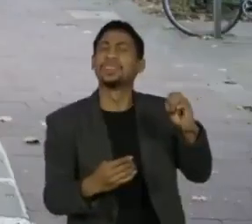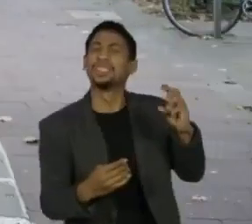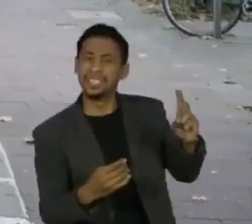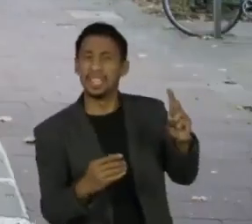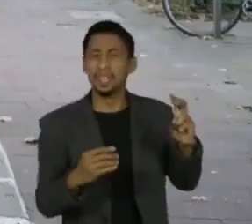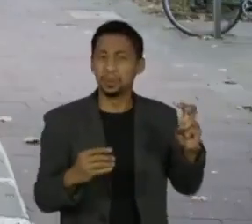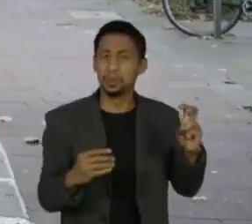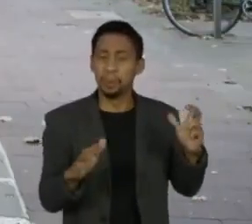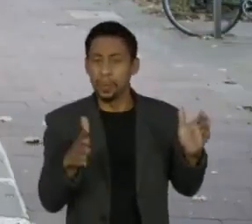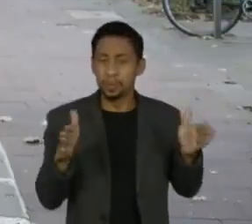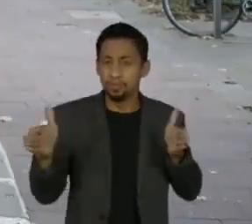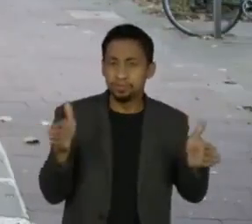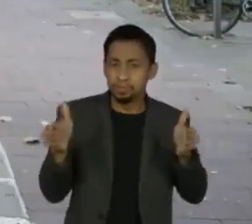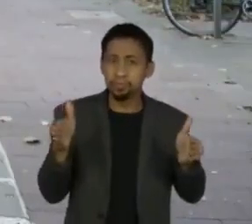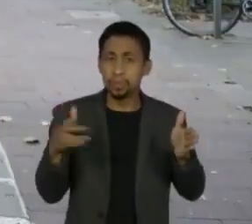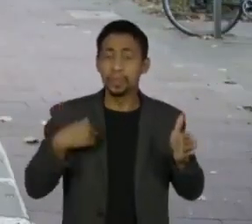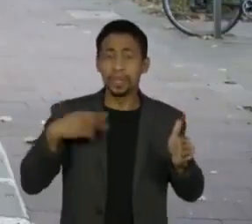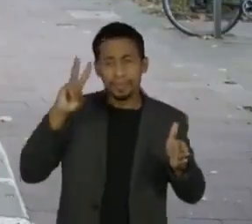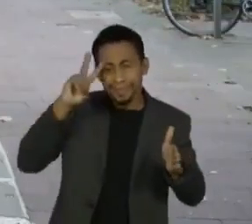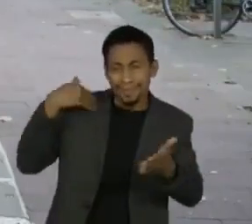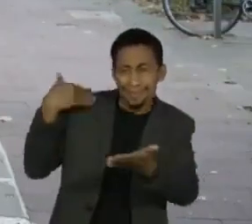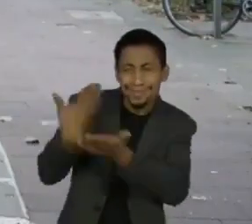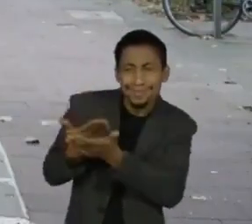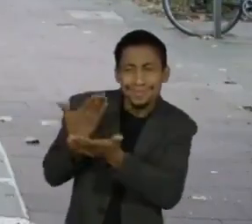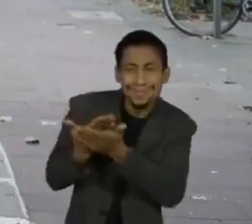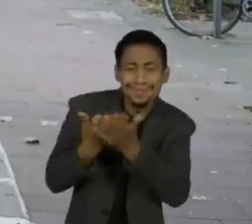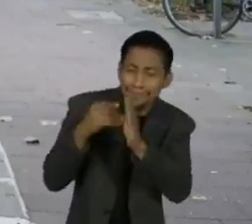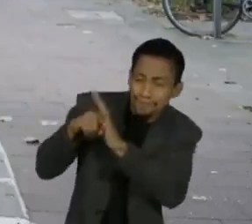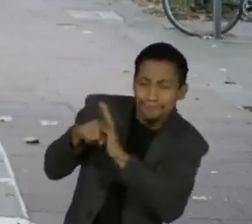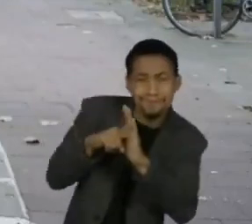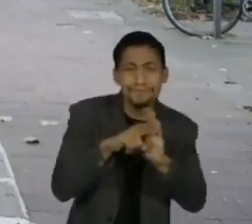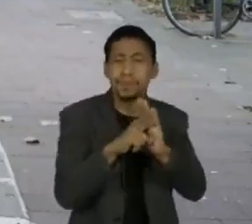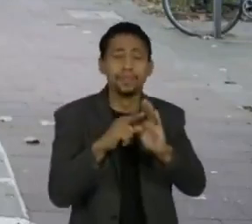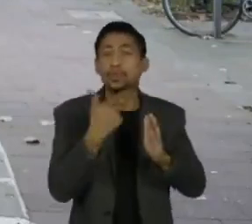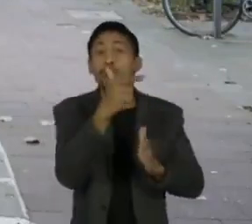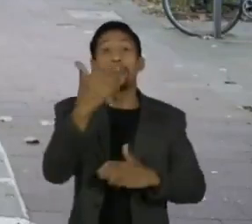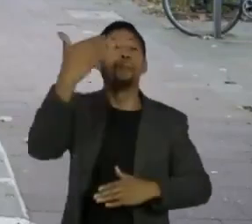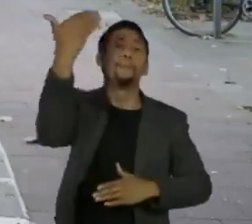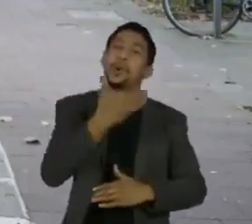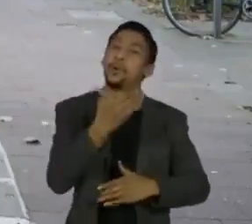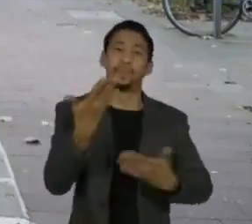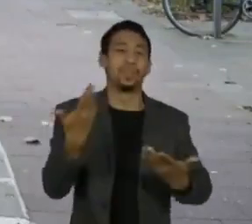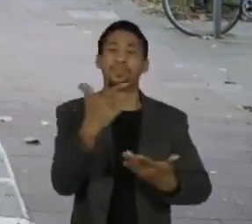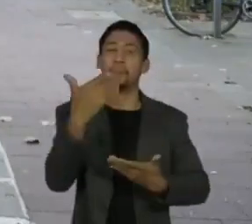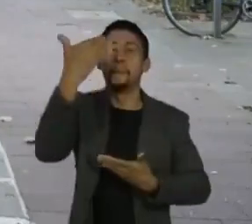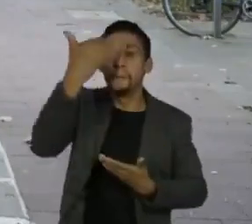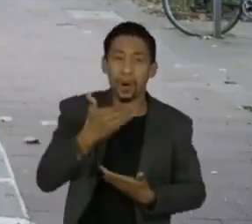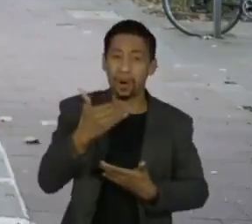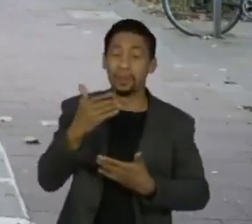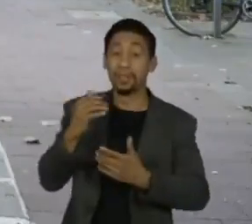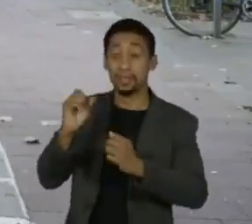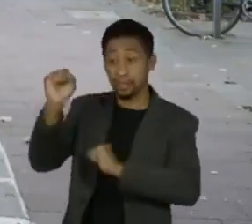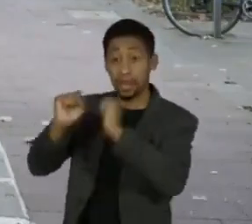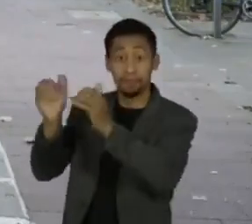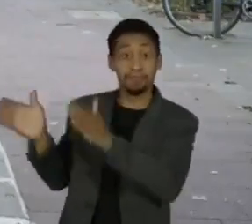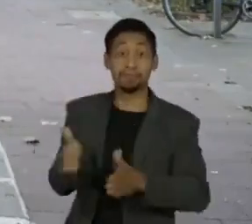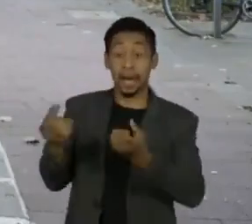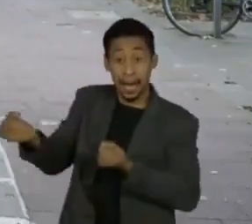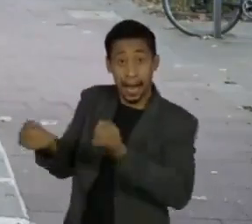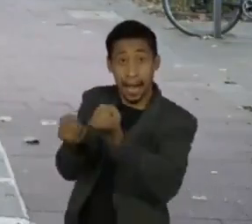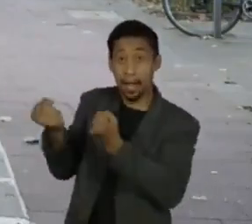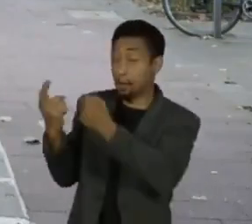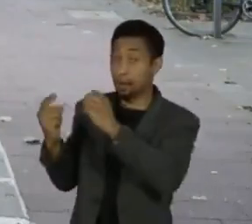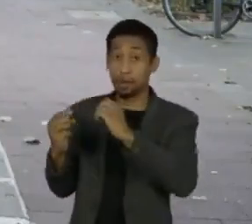ano de pesquisa, o historiador concluiu que não há provas de uma colaboração institucionalizada da montadora com a repressão.